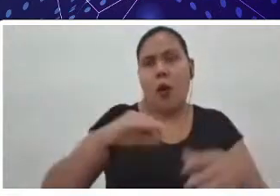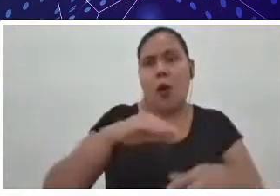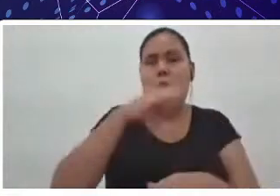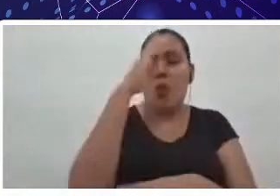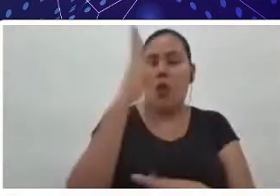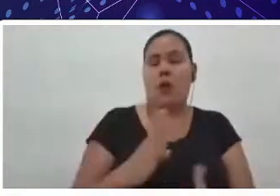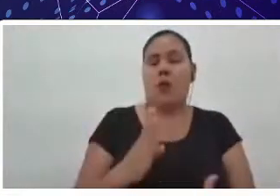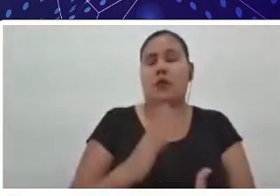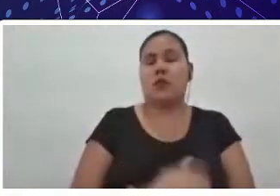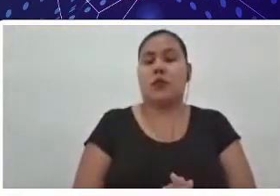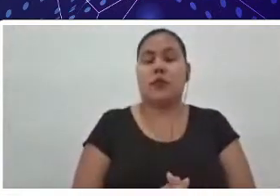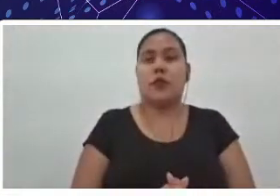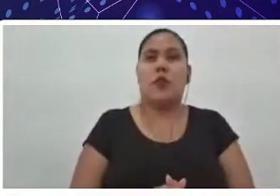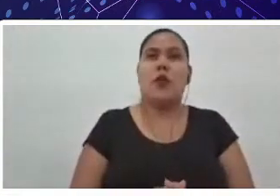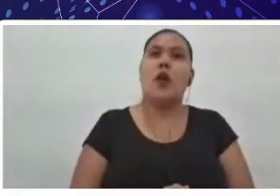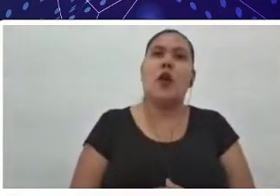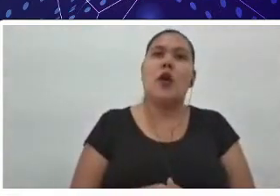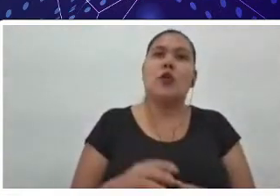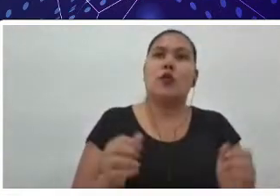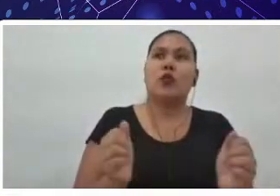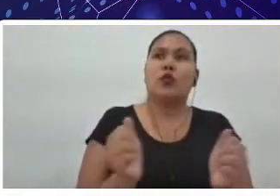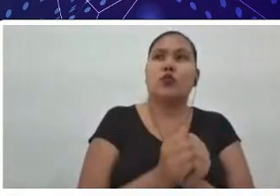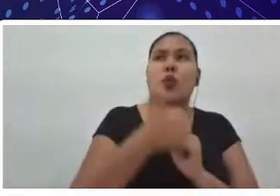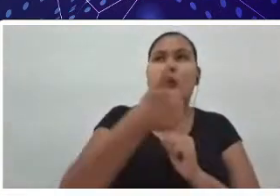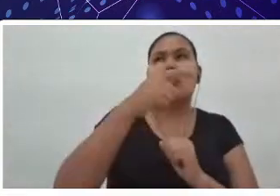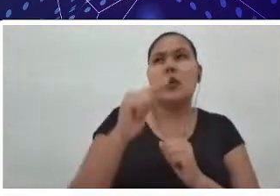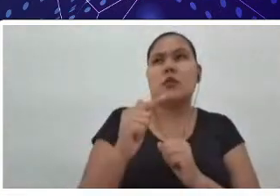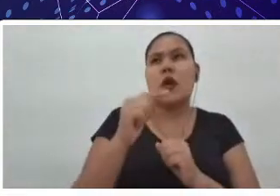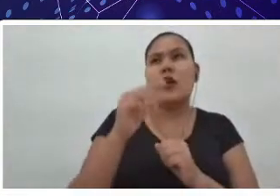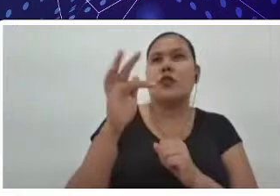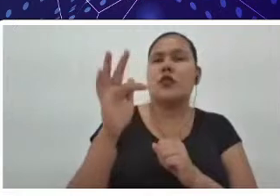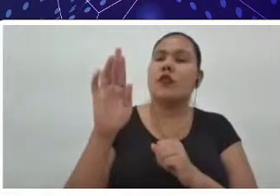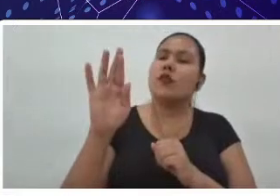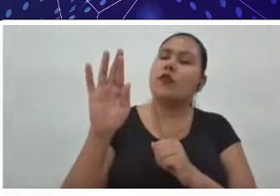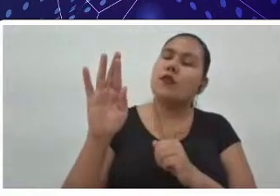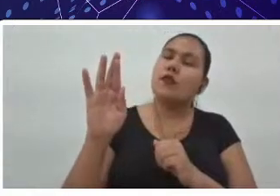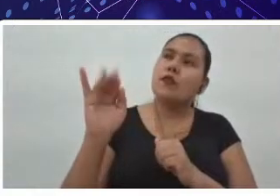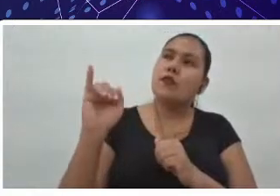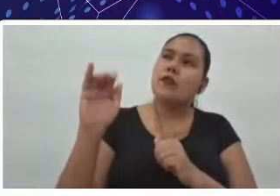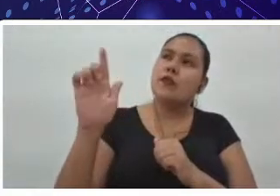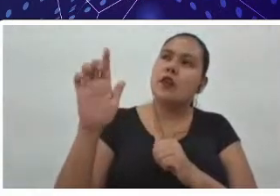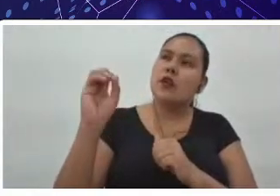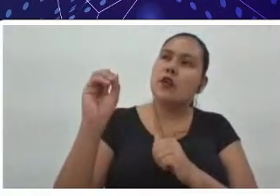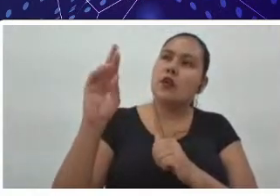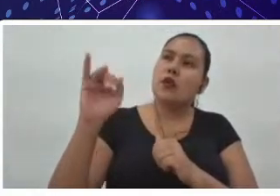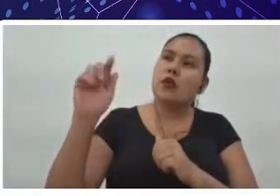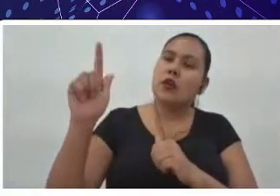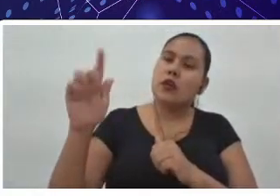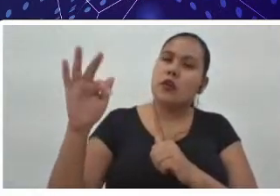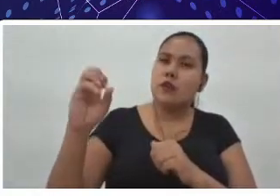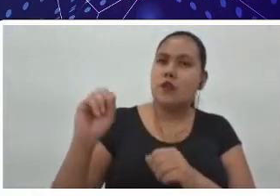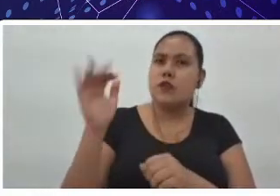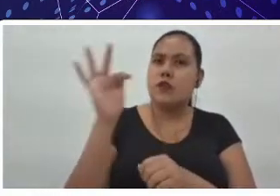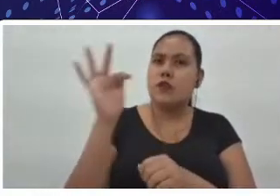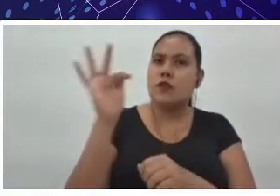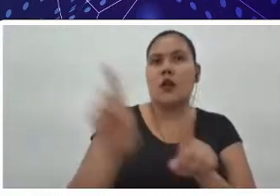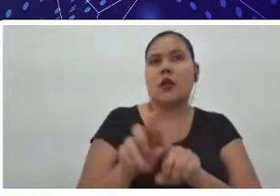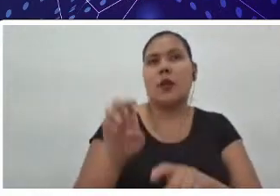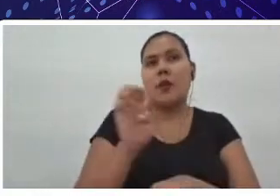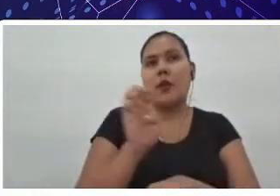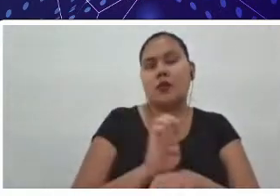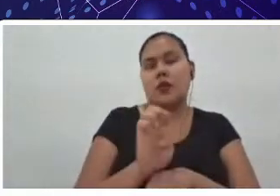inspeção federal e cinco com estadual, sendo eles responsáveis pelo abate de mais de dois milhões de animais por ano.